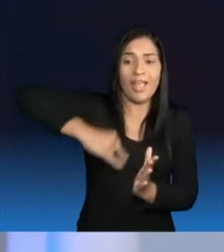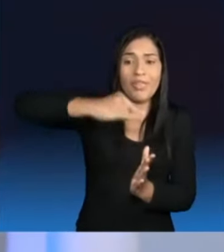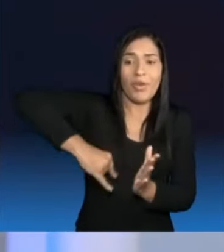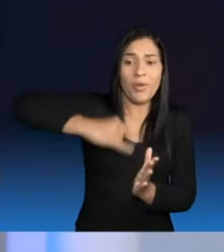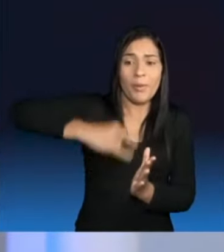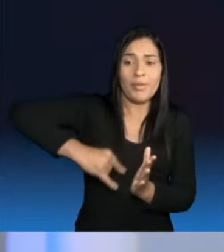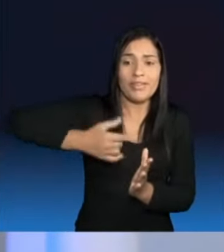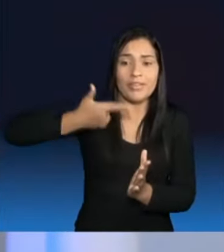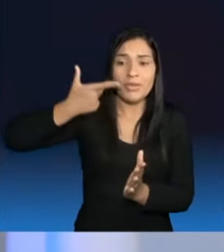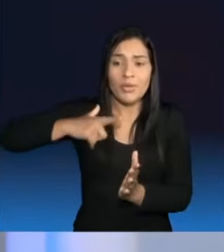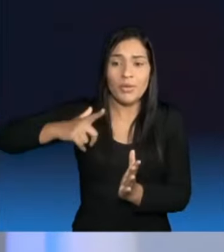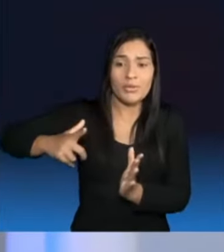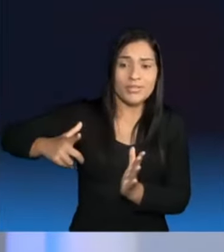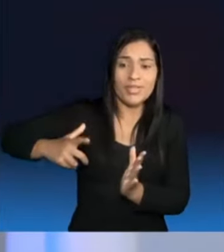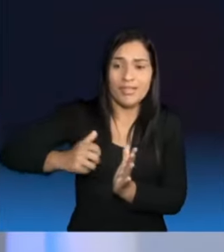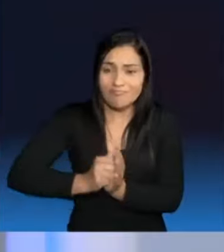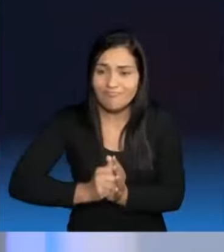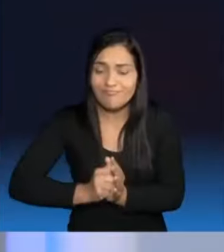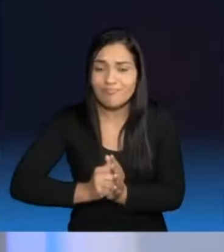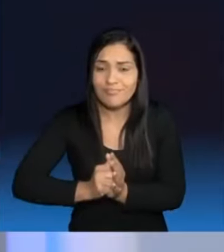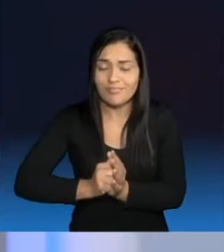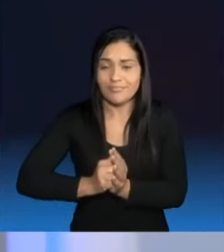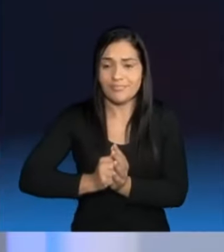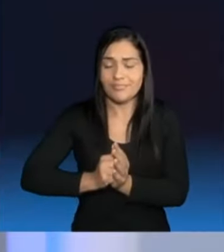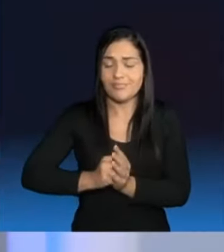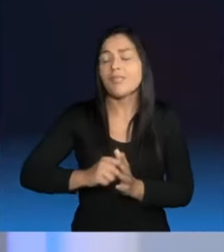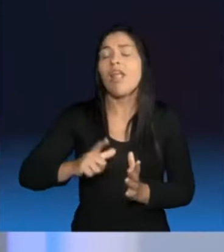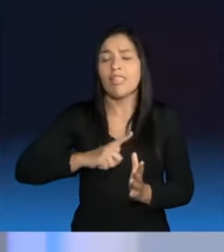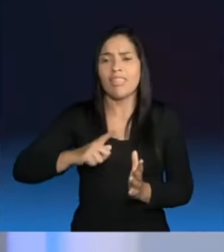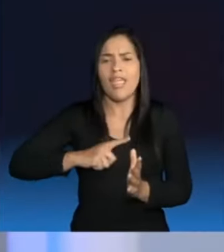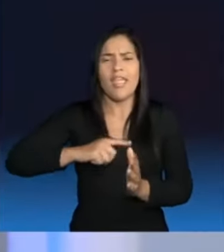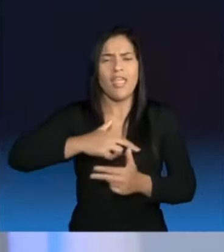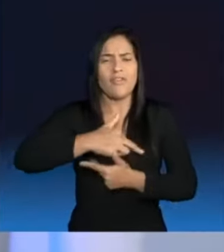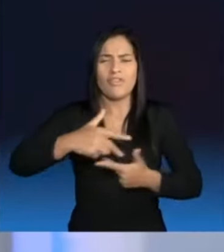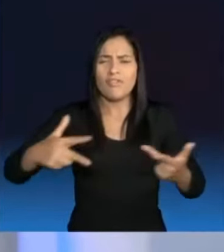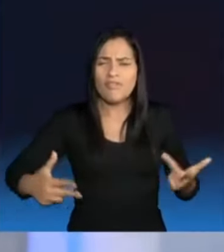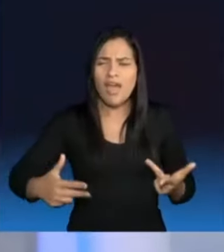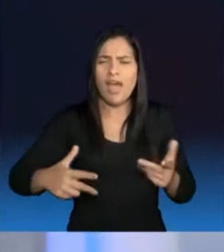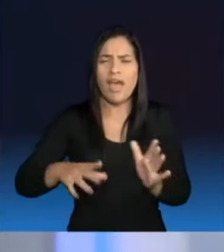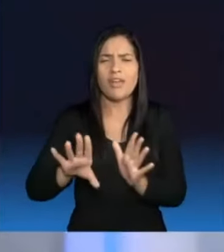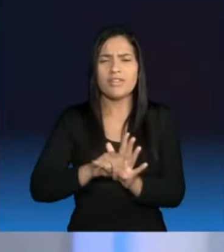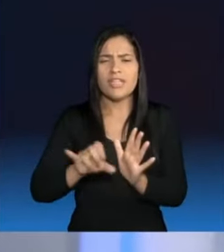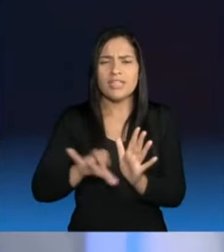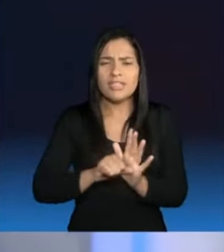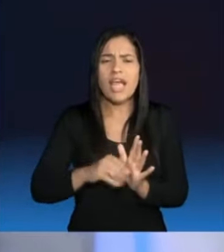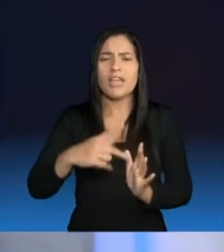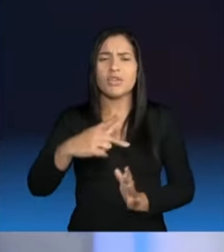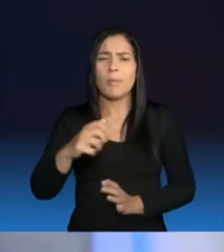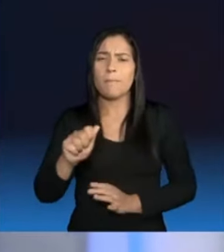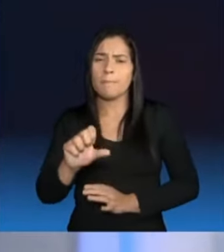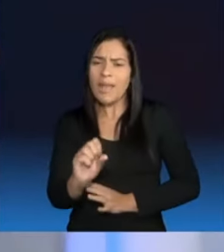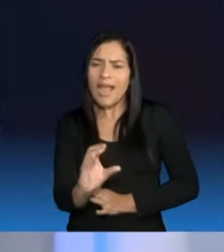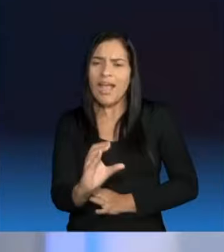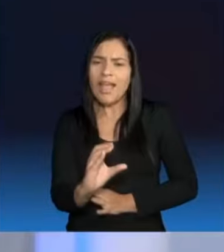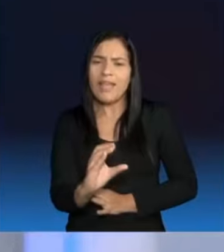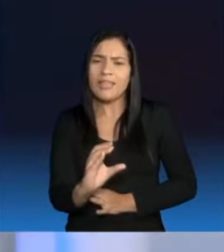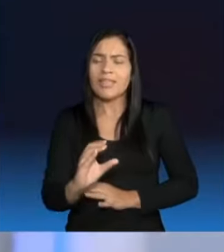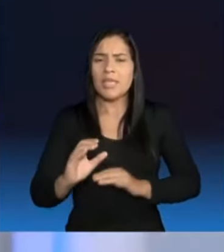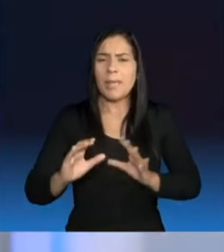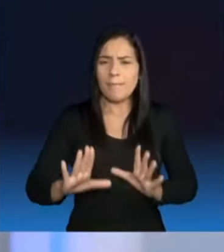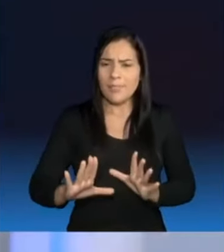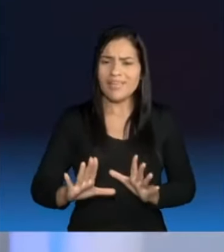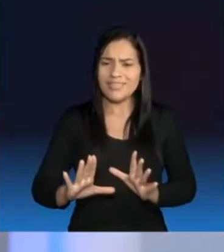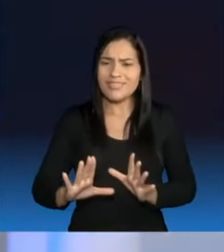Os editais do PAC vieram, vários, inclusive para a construção de unidades de saúde, e a Prefeitura cadastrou alguns